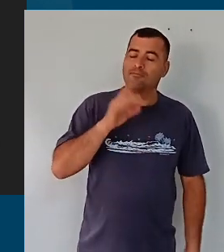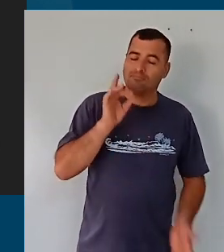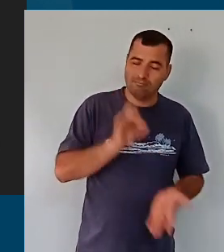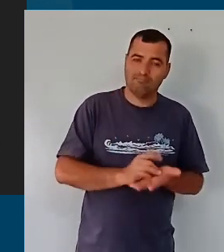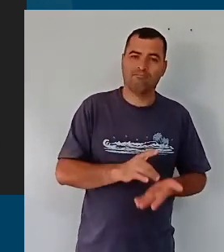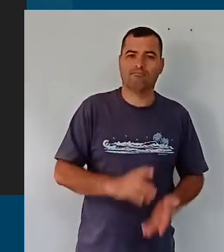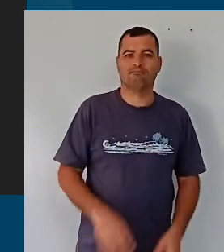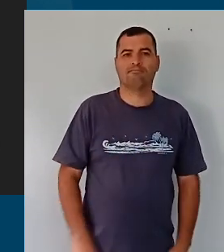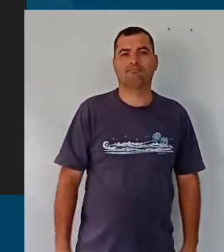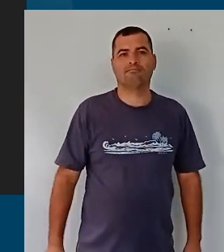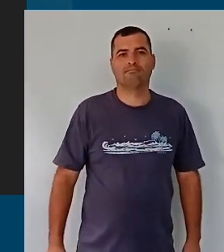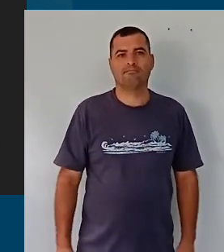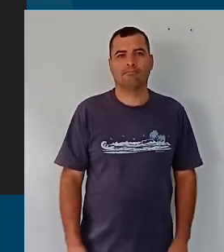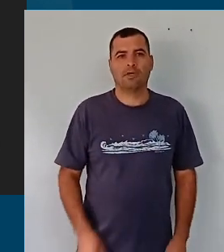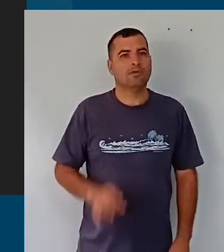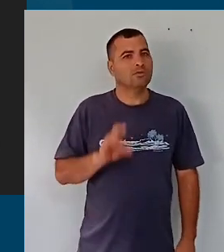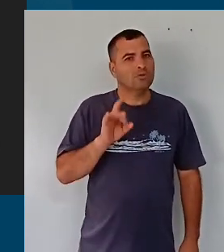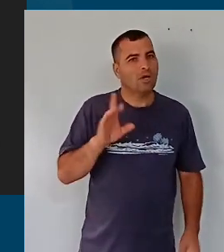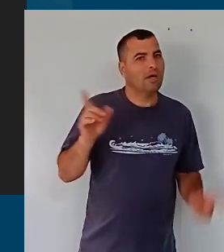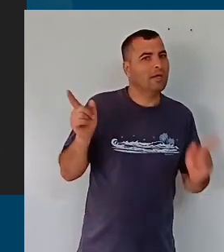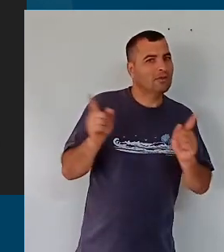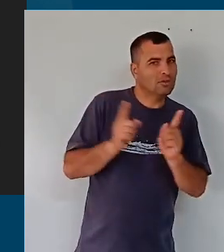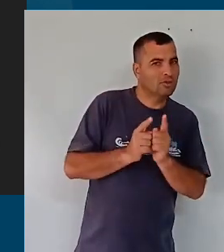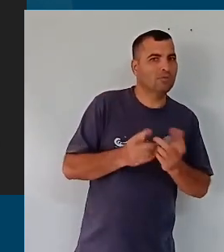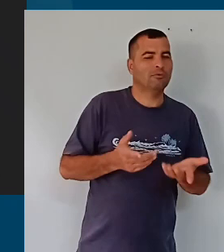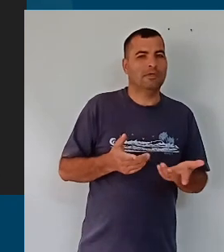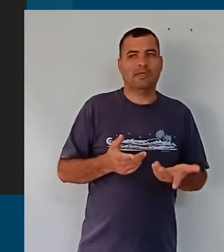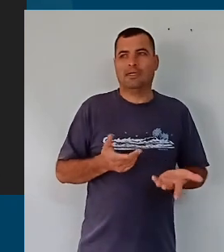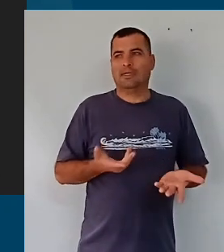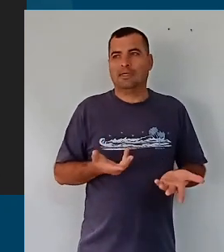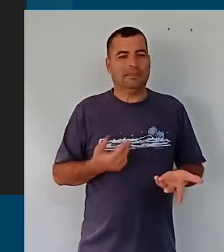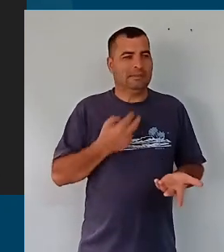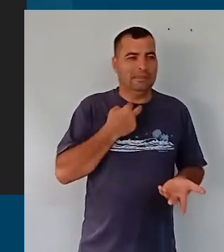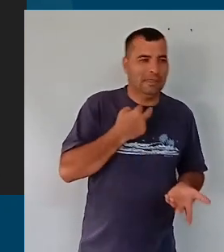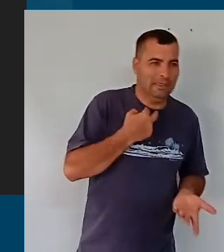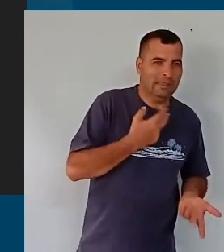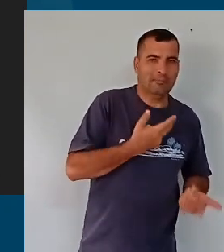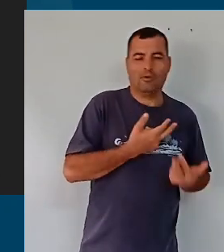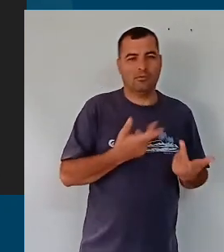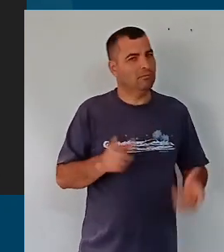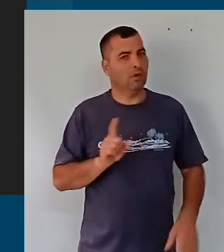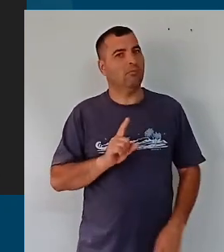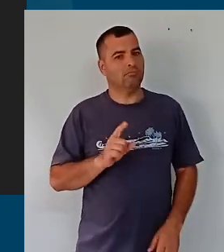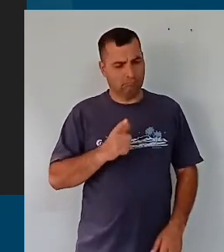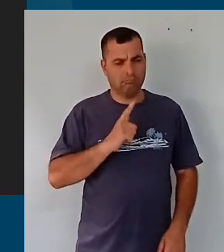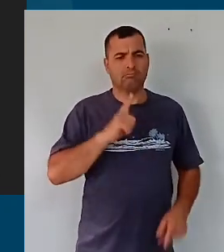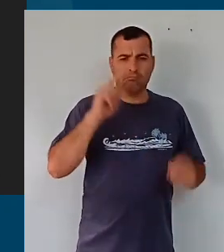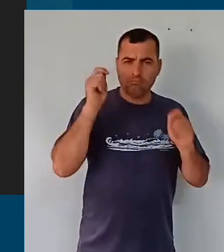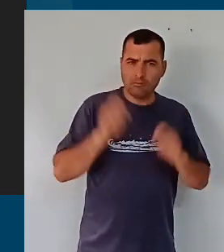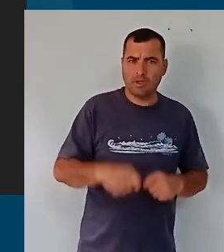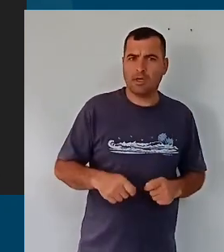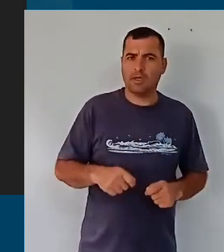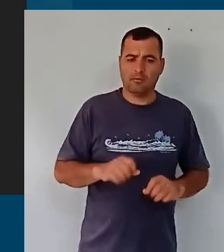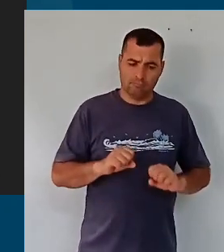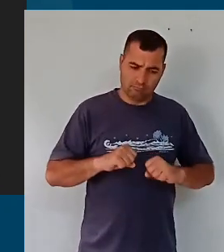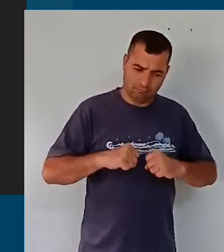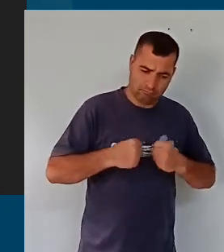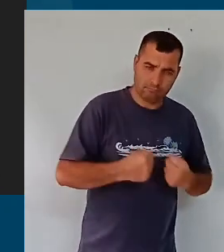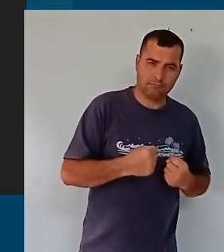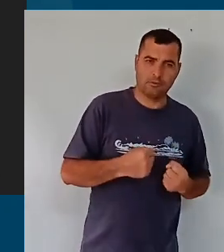propusemos, não gente? Então, mais do que o discurso, ó, a vida, ó, certo, não tem jeito, como tem tudo que é lugar, o ser humano é assim,